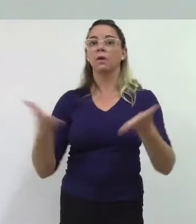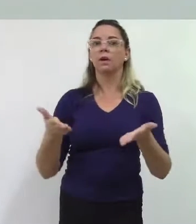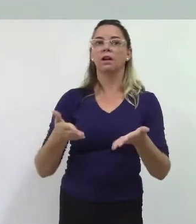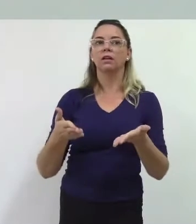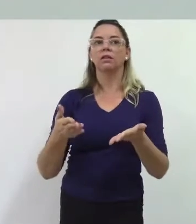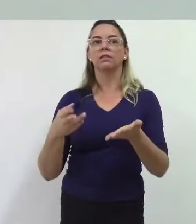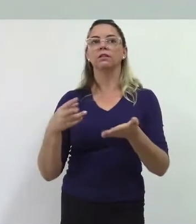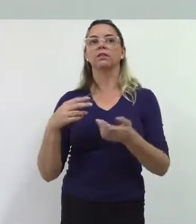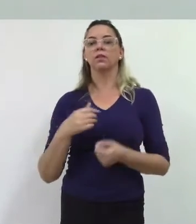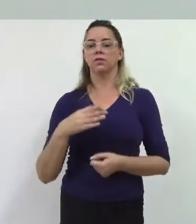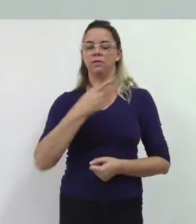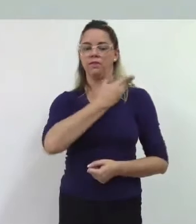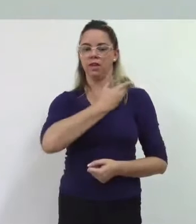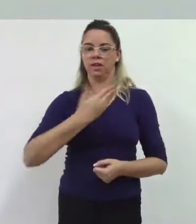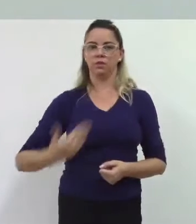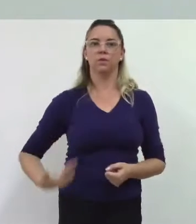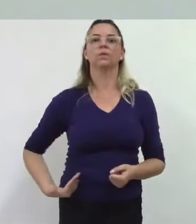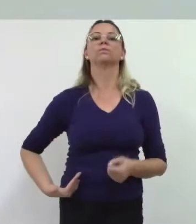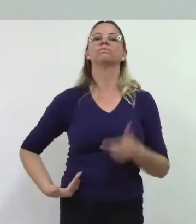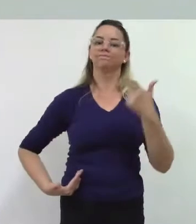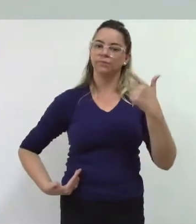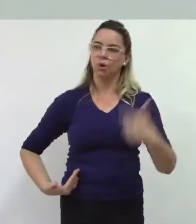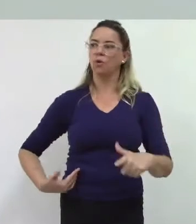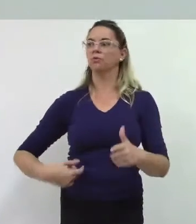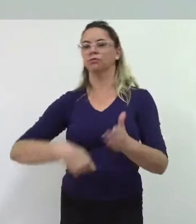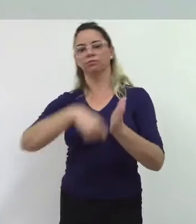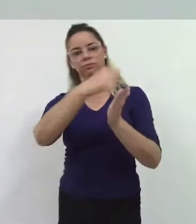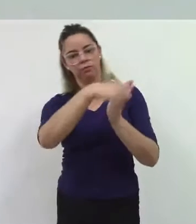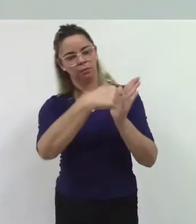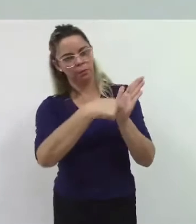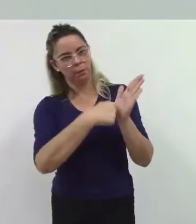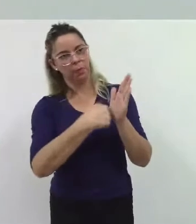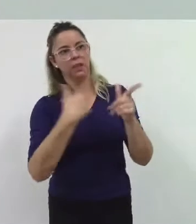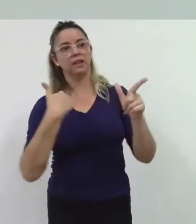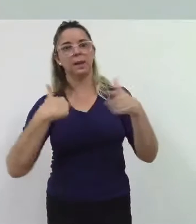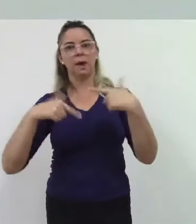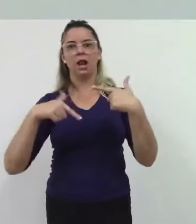governador de novo para cá para assinar ordem de serviço.